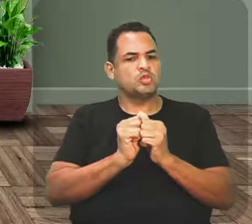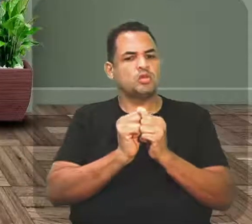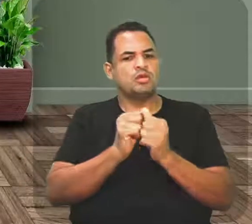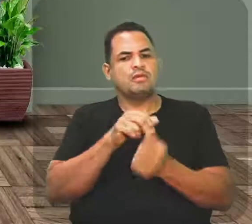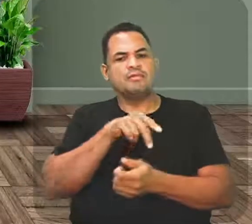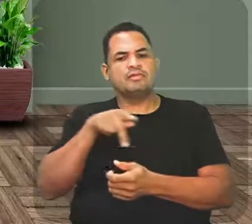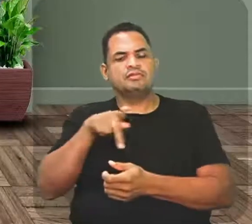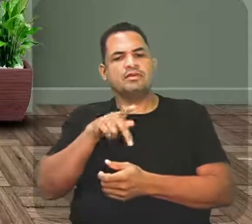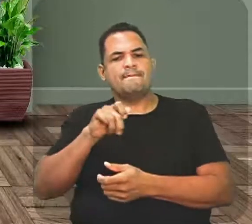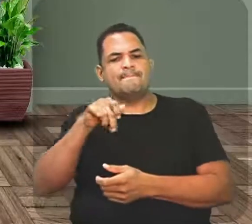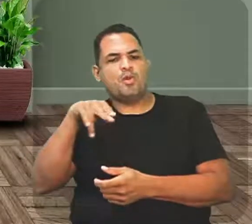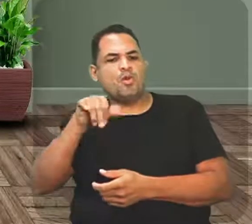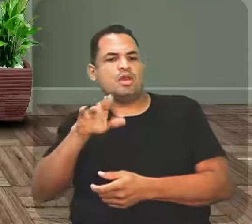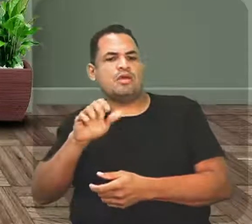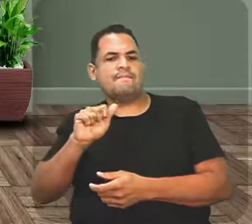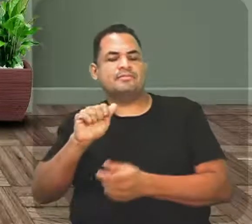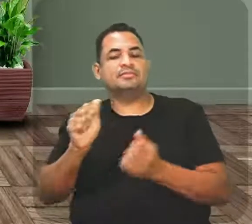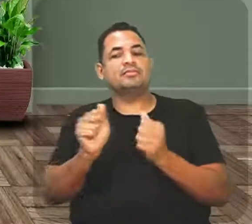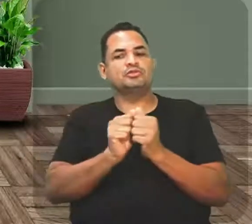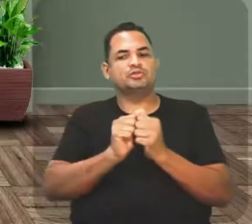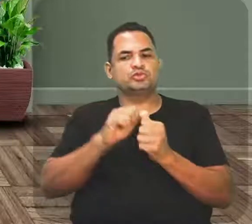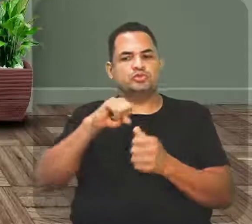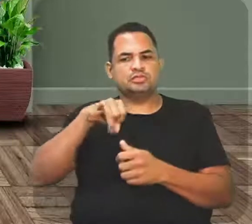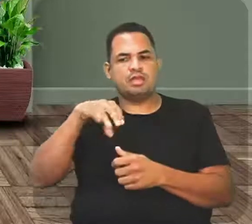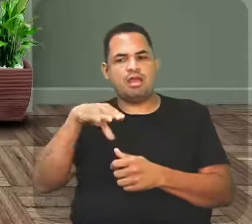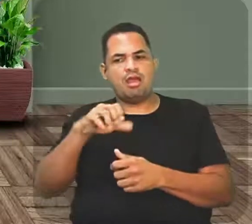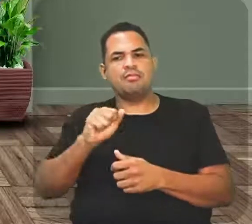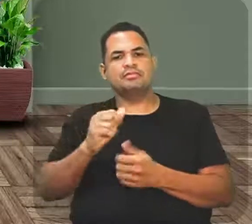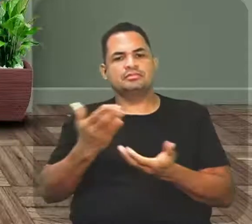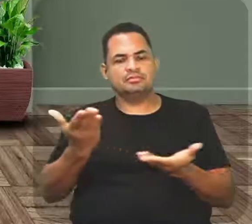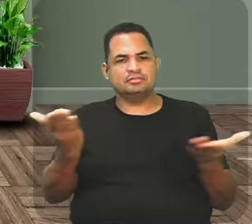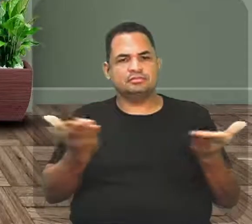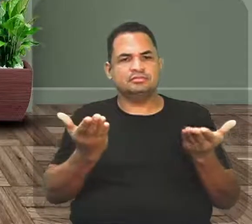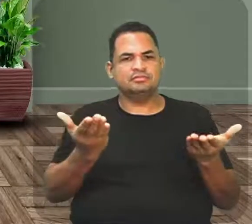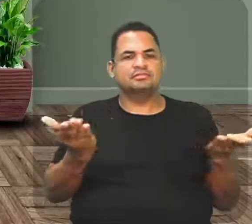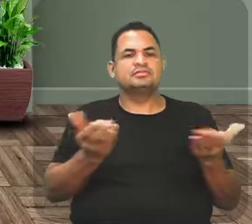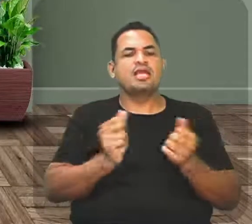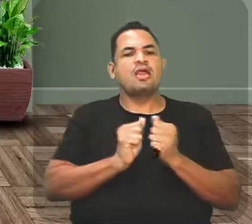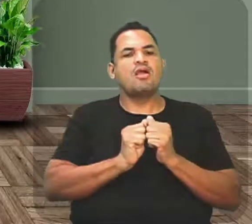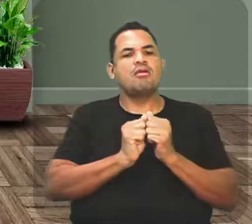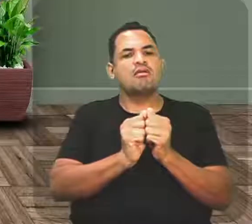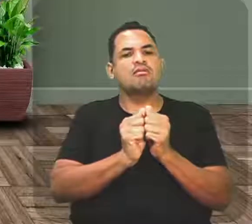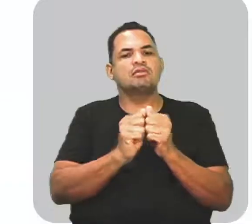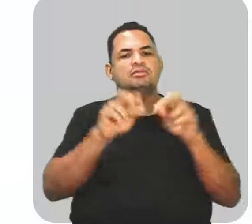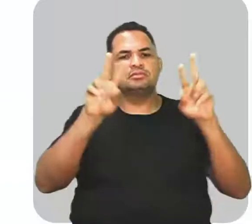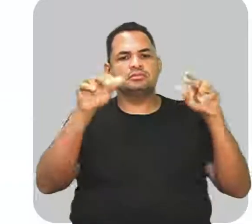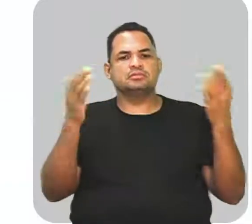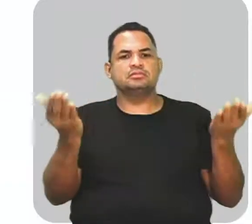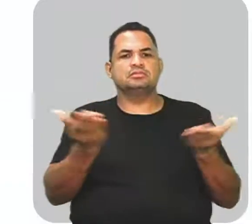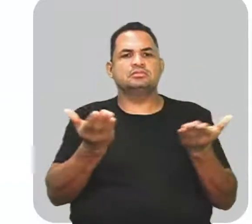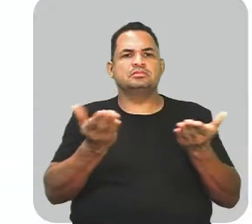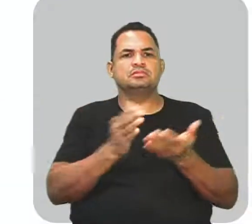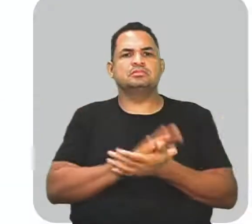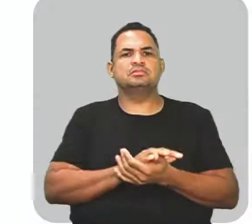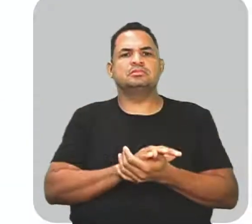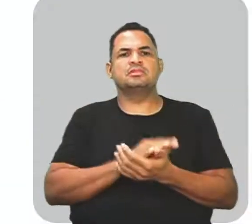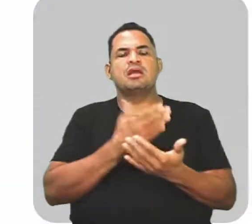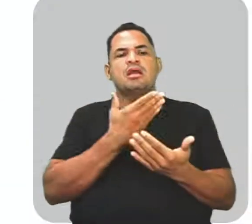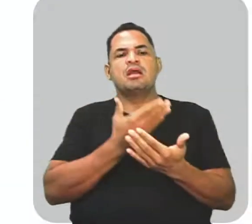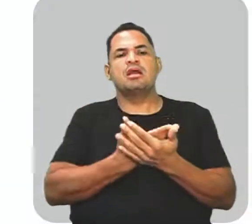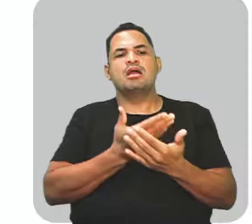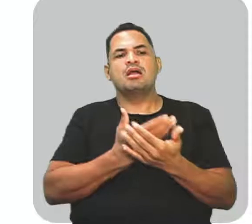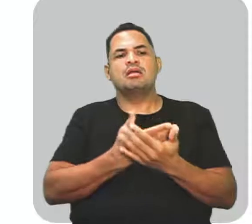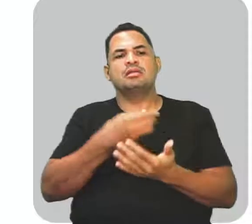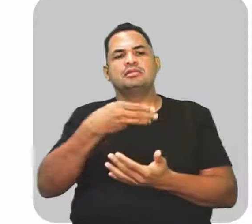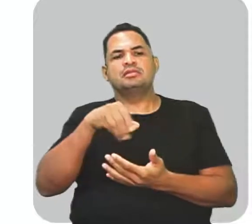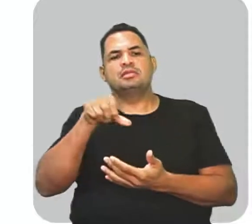Pura Moreno, juntamente com o nosso Sam, meu querido, vamos aí acompanhar o tema da aula de hoje, vamos juntos, aula 39